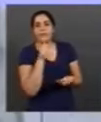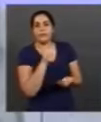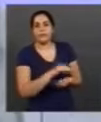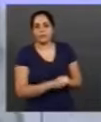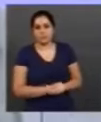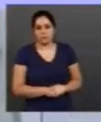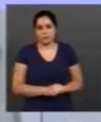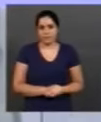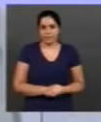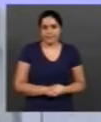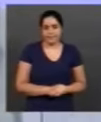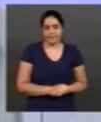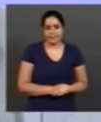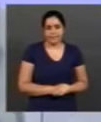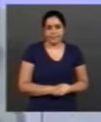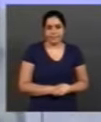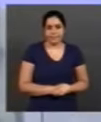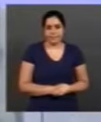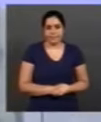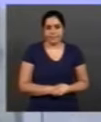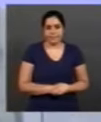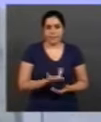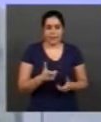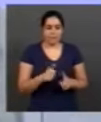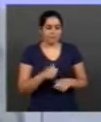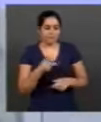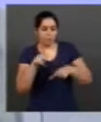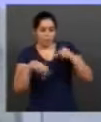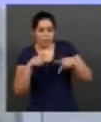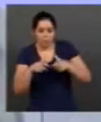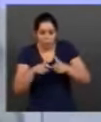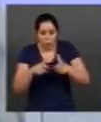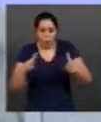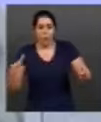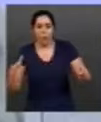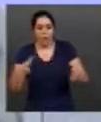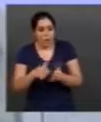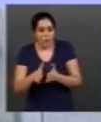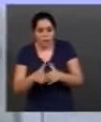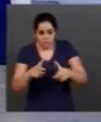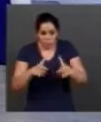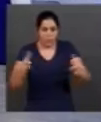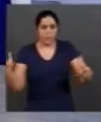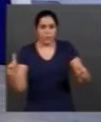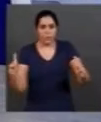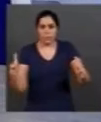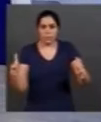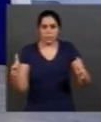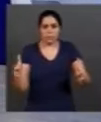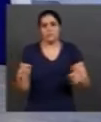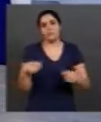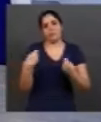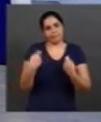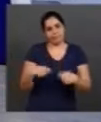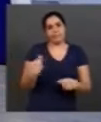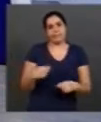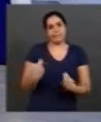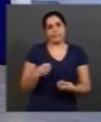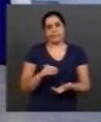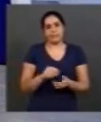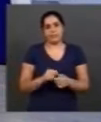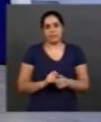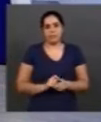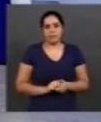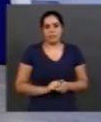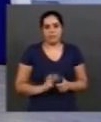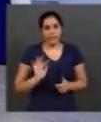Em algum momento a população cresce, o consumo cresce, alguma coisa a tem que fazer aí. É, tem que ter